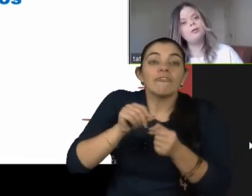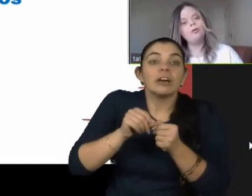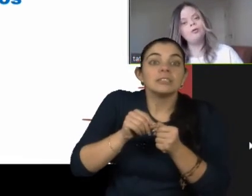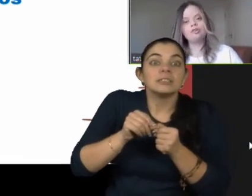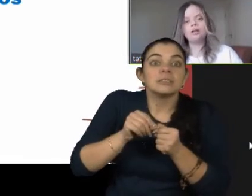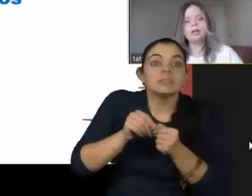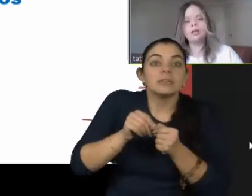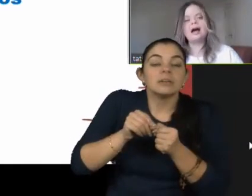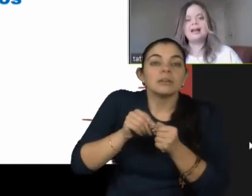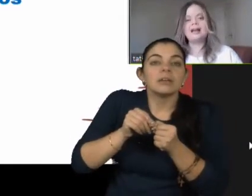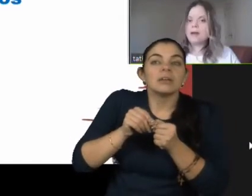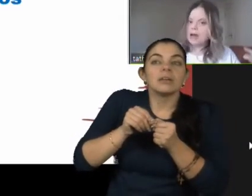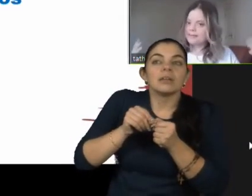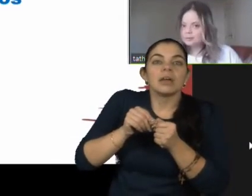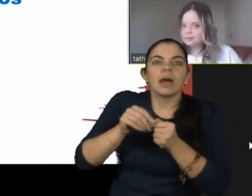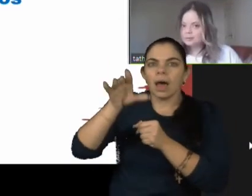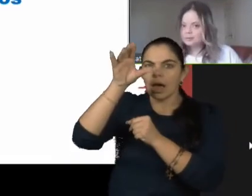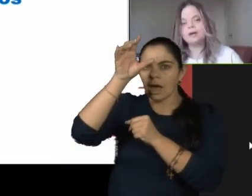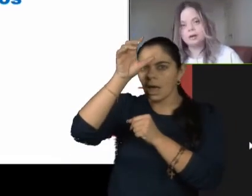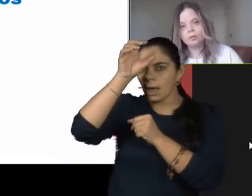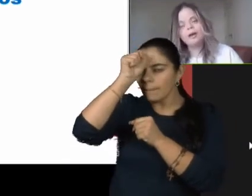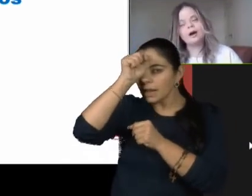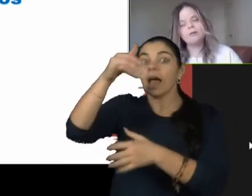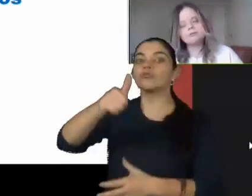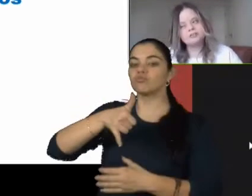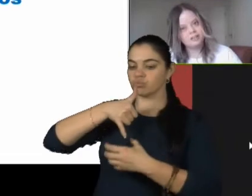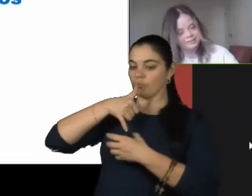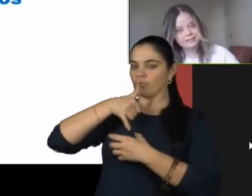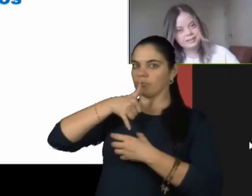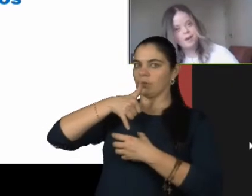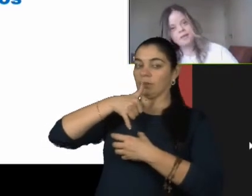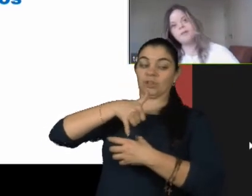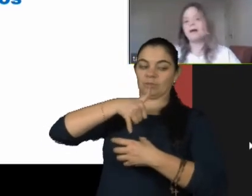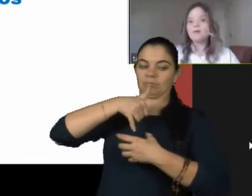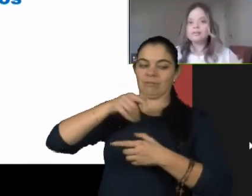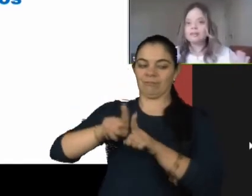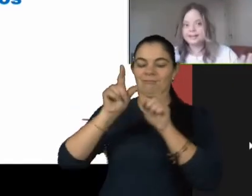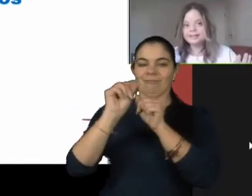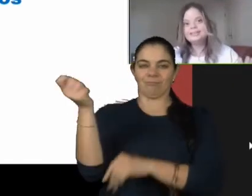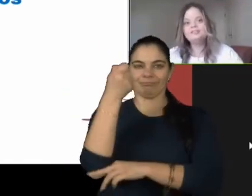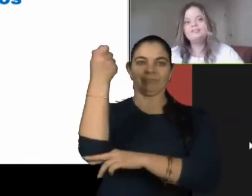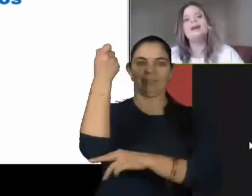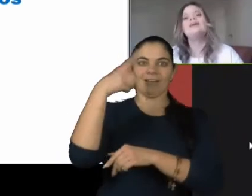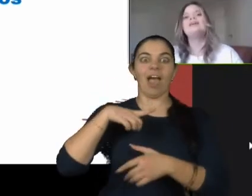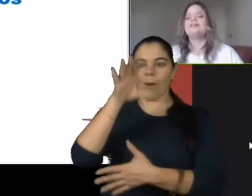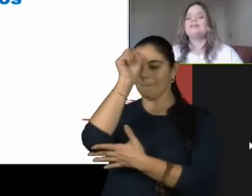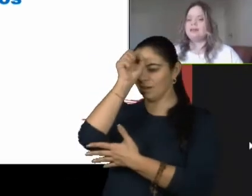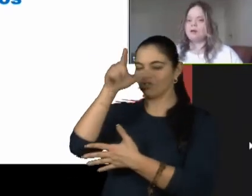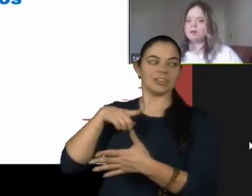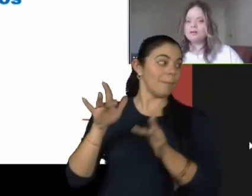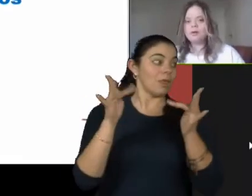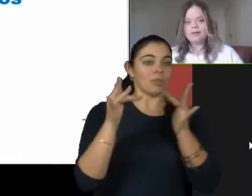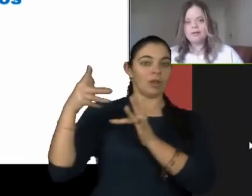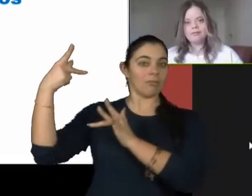uns... aprender a tomar com o chimarrão. Já hoje, mas gostei de lá. E